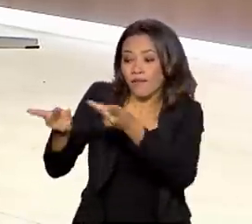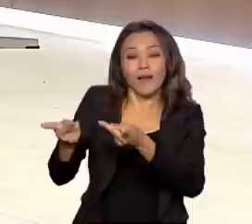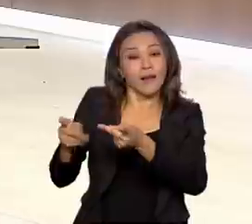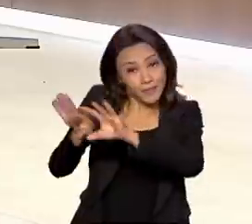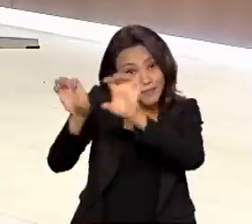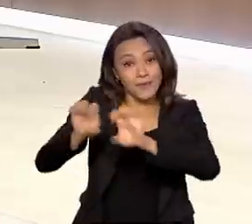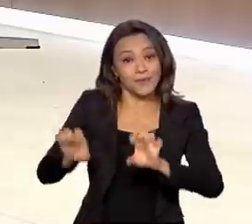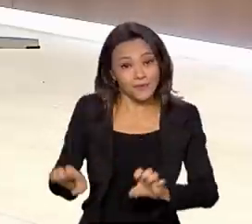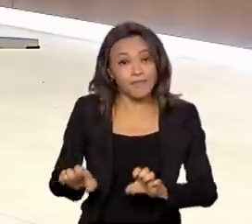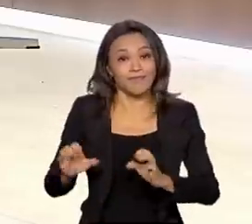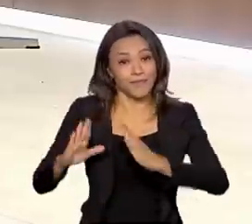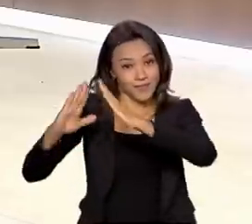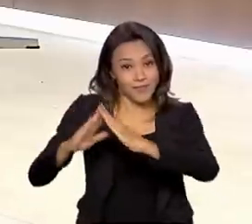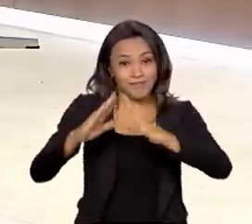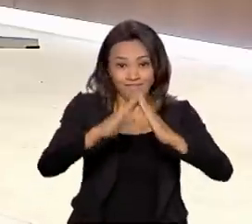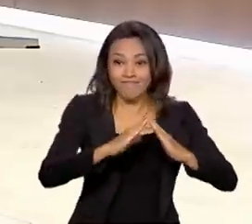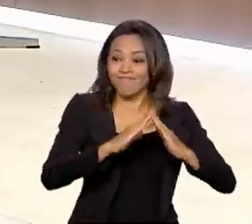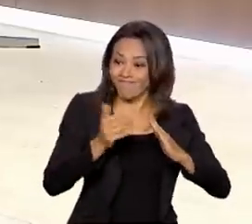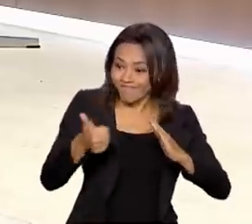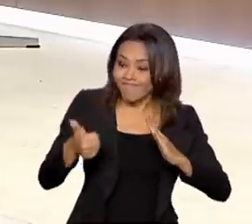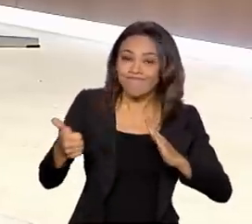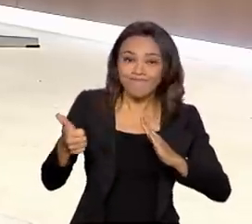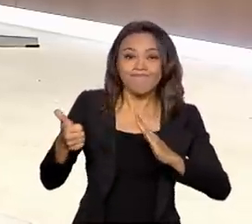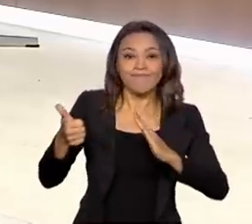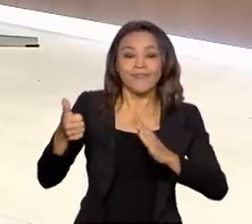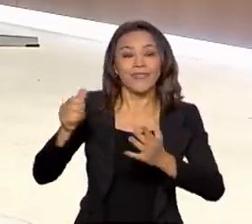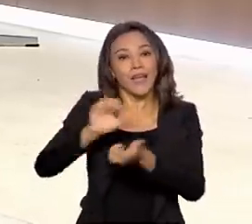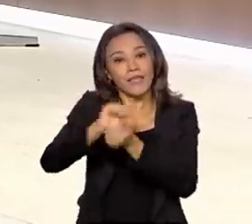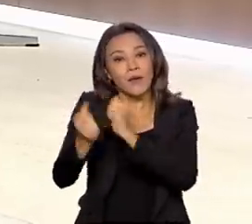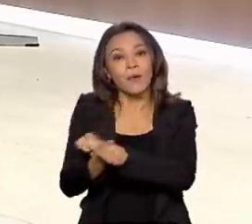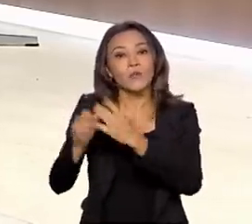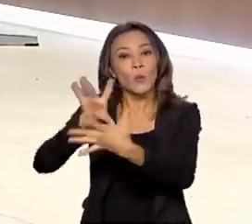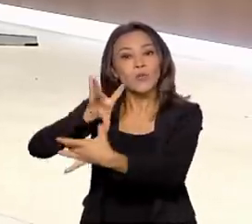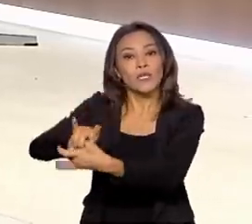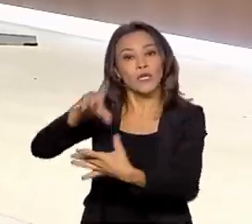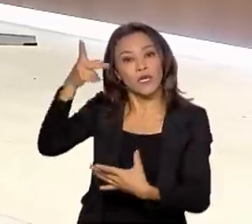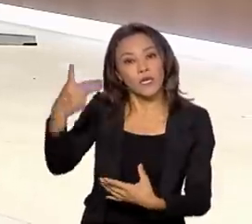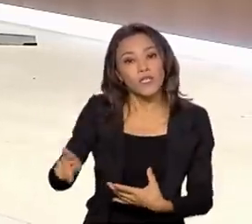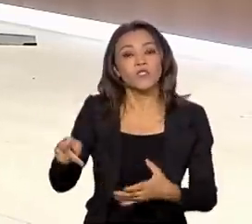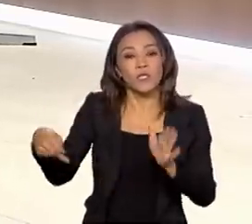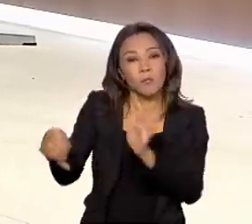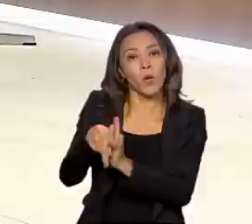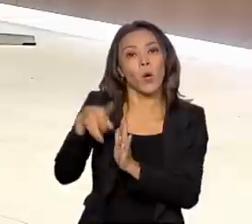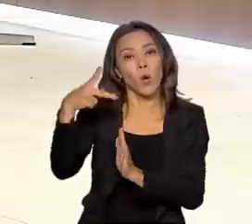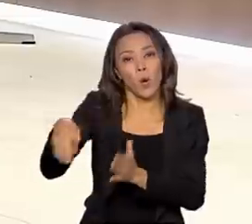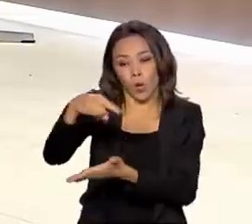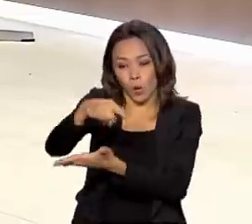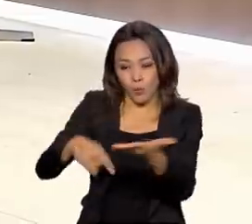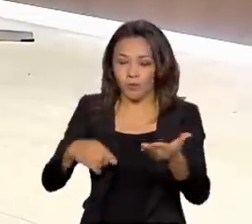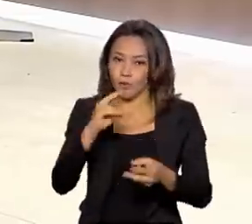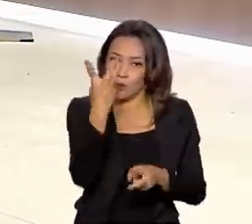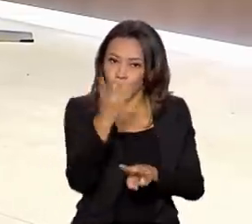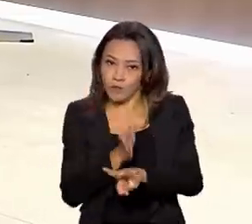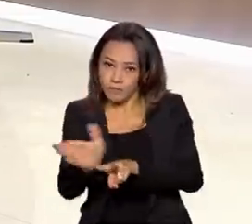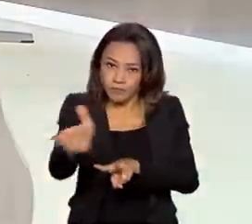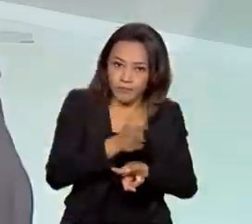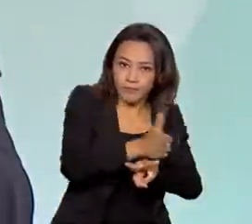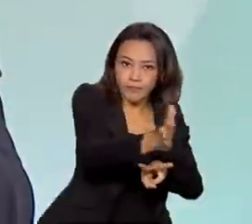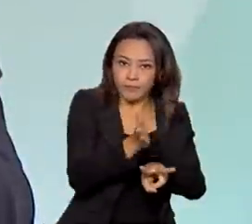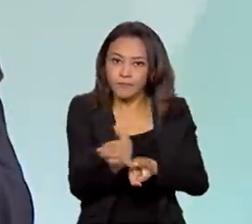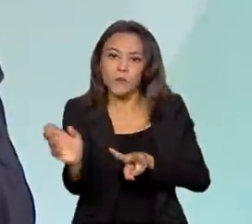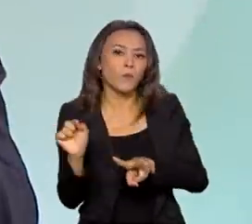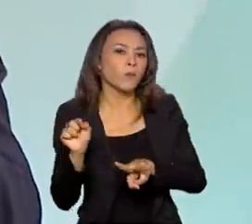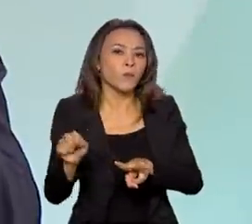habitacional, regularizando-se, adequando-se, o seu imóvel. Então, nós estaríamos atacando duas frentes. A